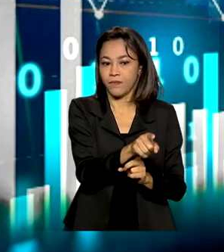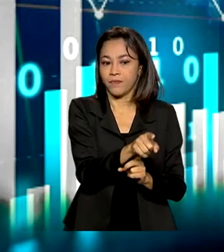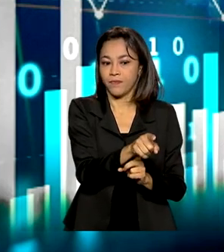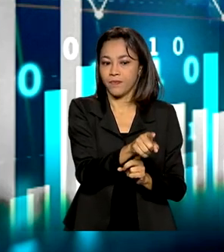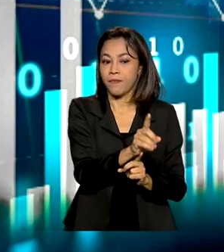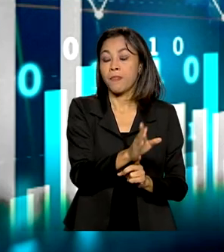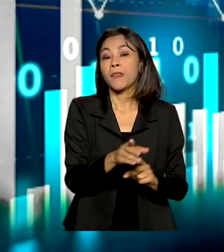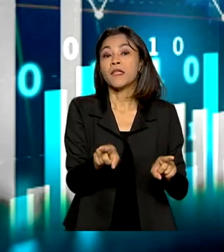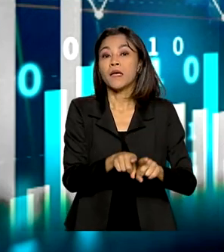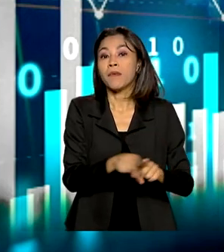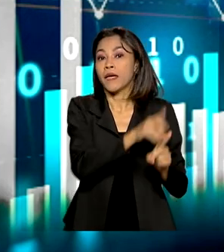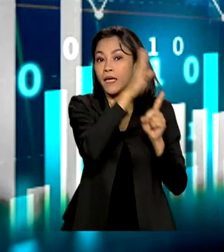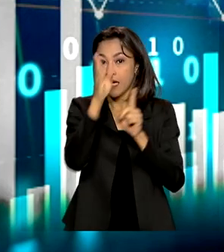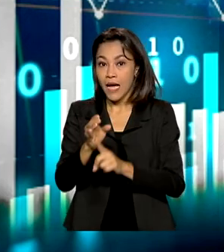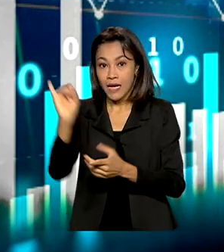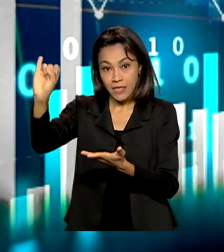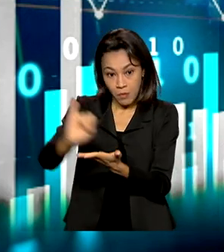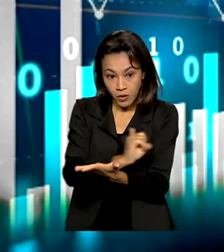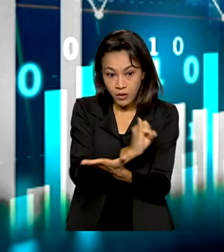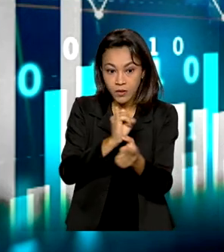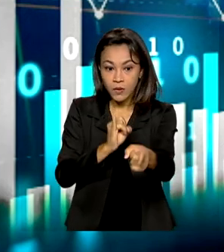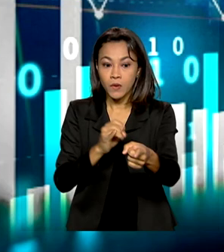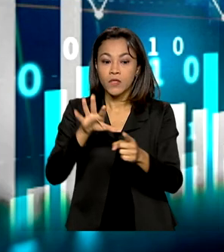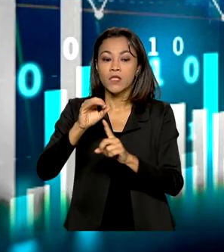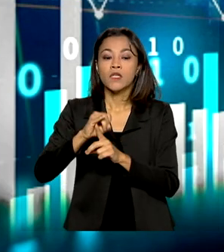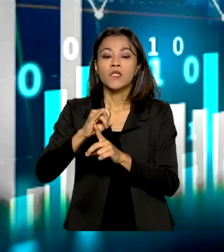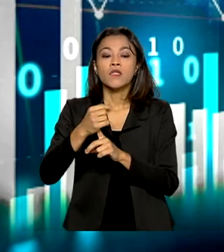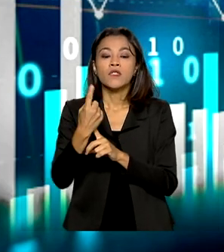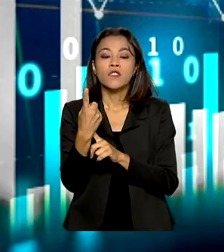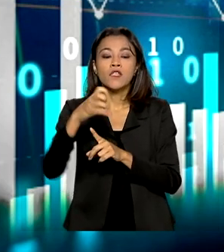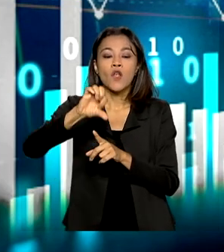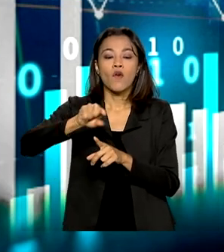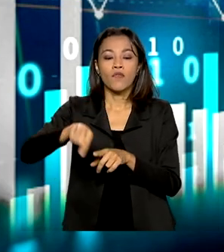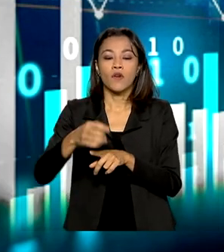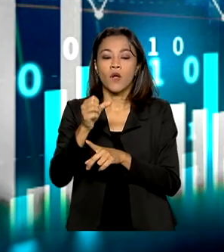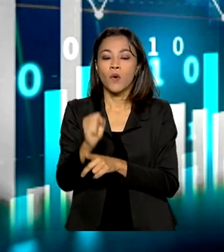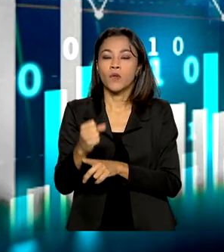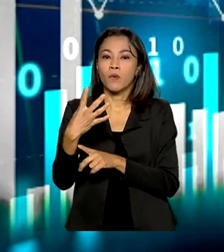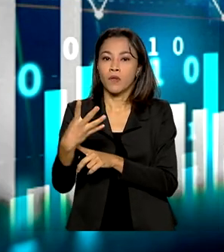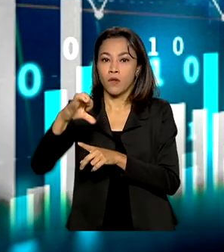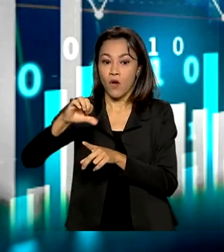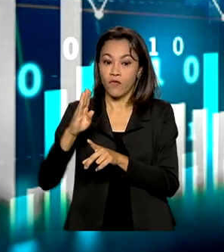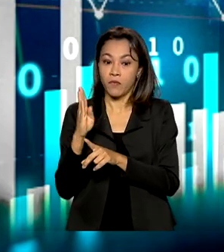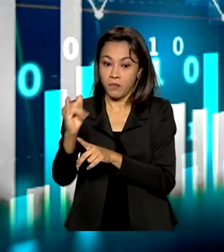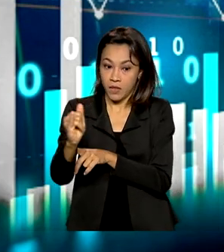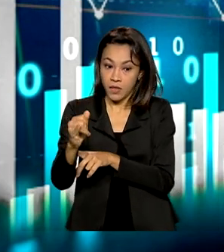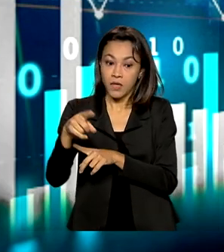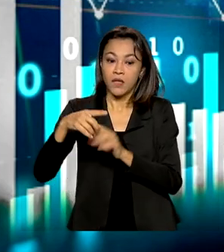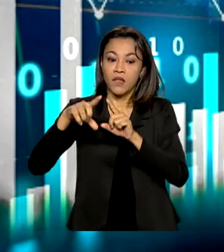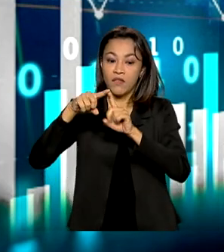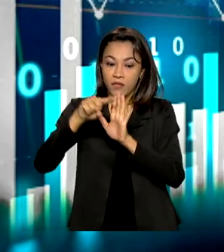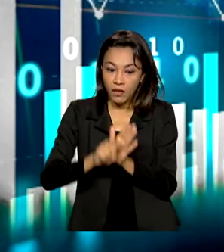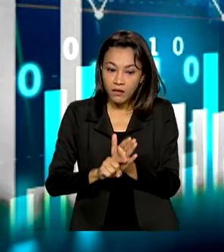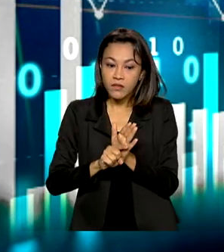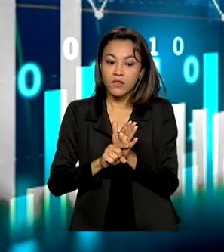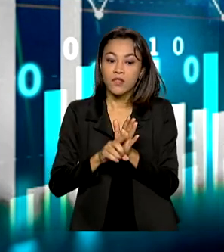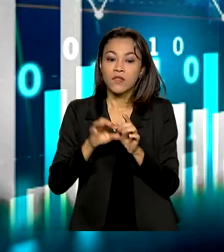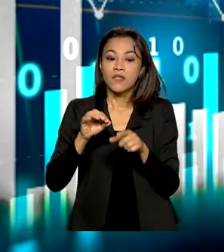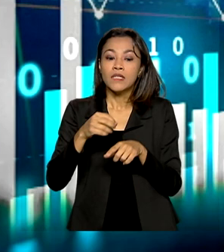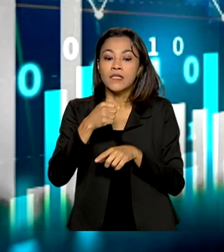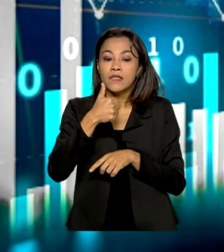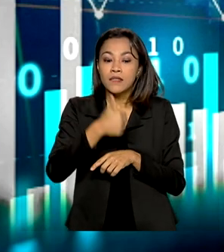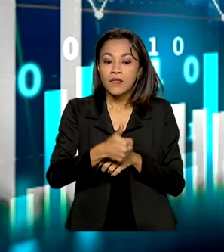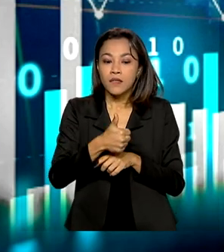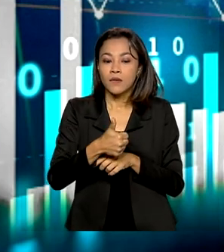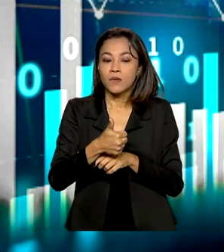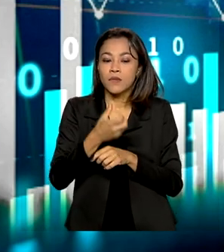Por outro lado, as importações chegaram a R$ 19,8 bilhões, gerando um déficit de cerca de R$ 176 milhões.